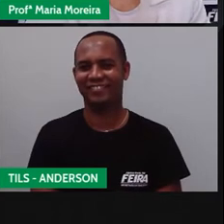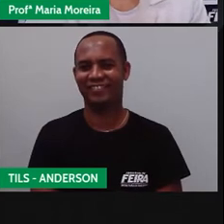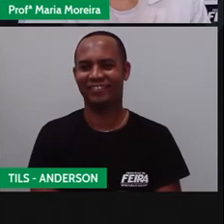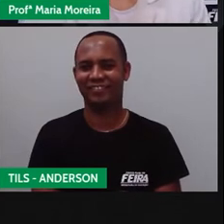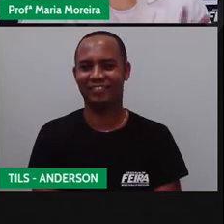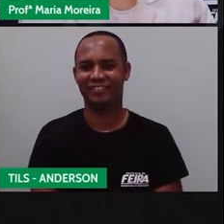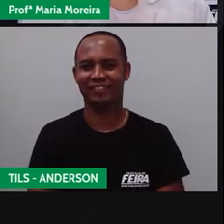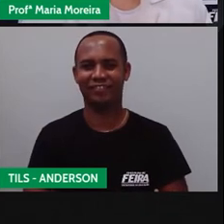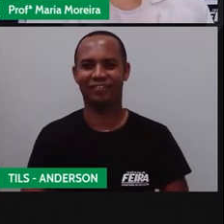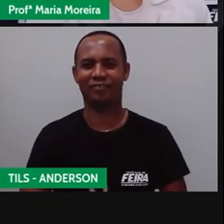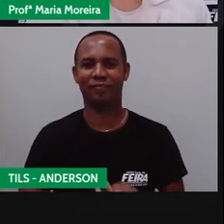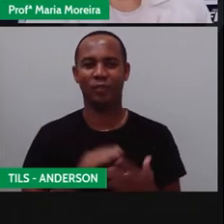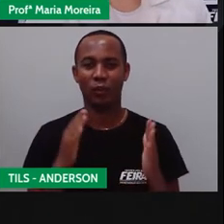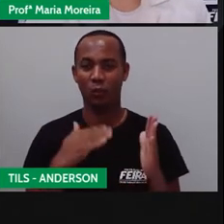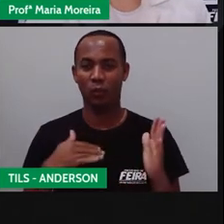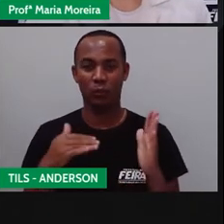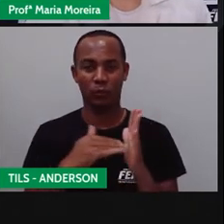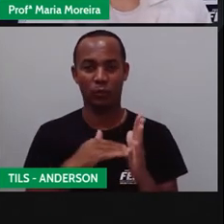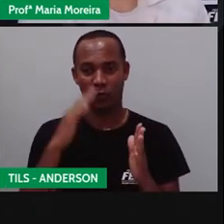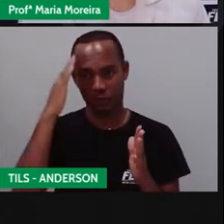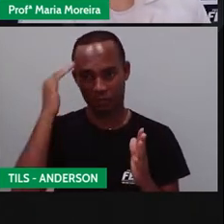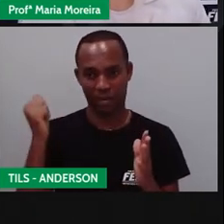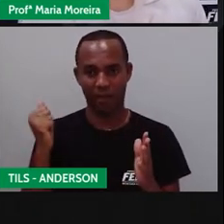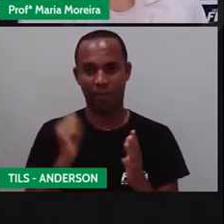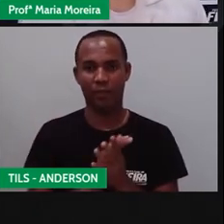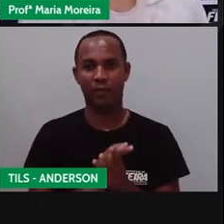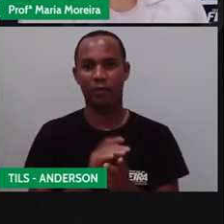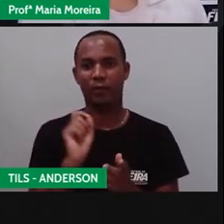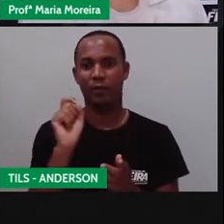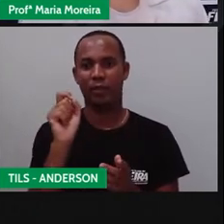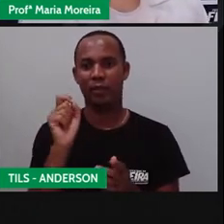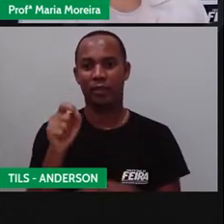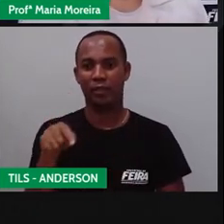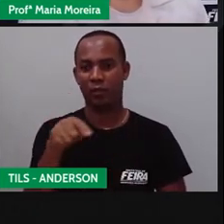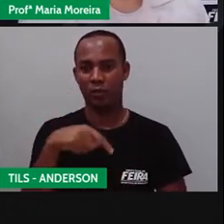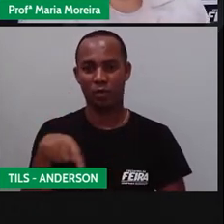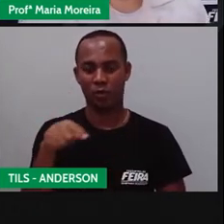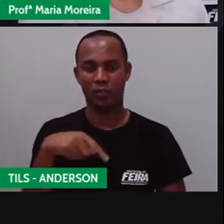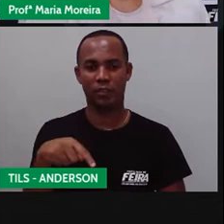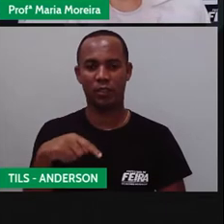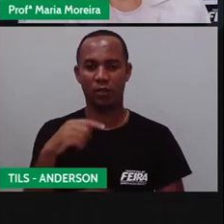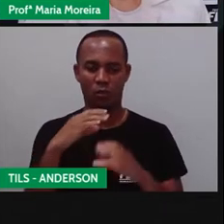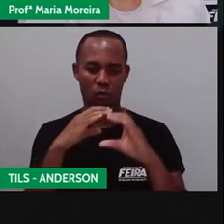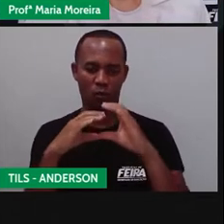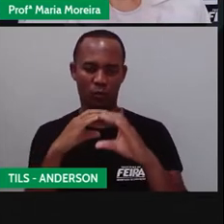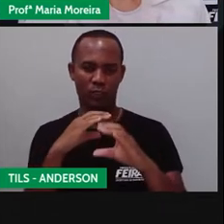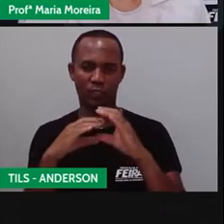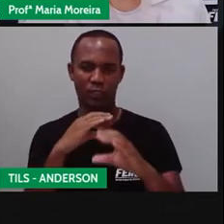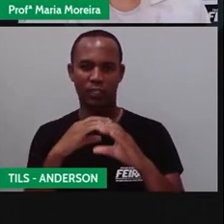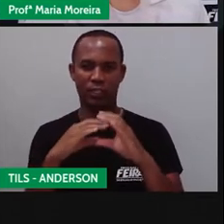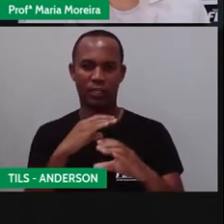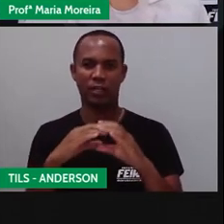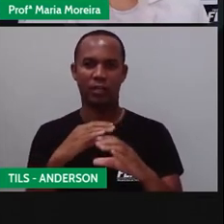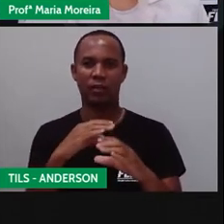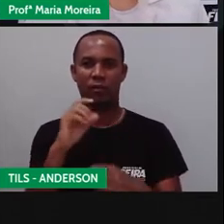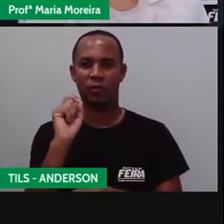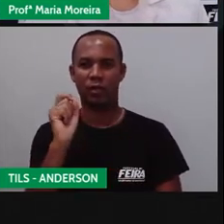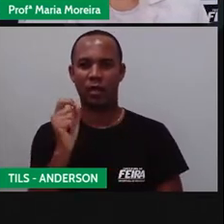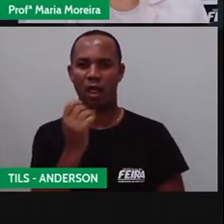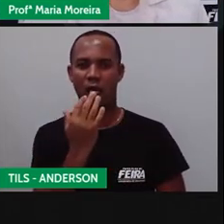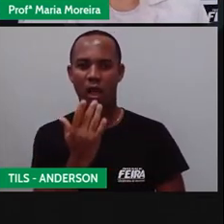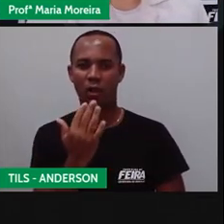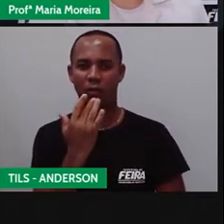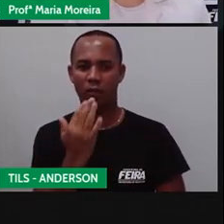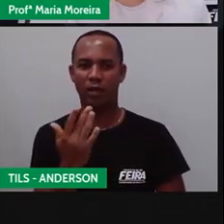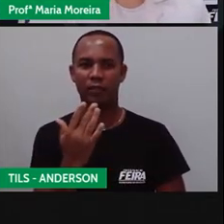Vamos lá. Todo mundo sabe, né, que a gente só se comunica, né, por meio da linguagem,